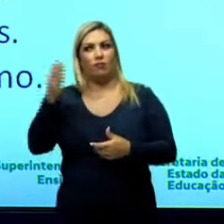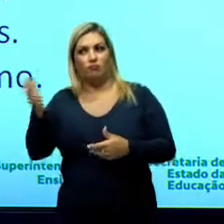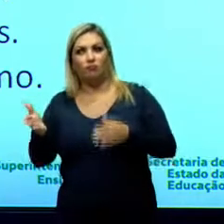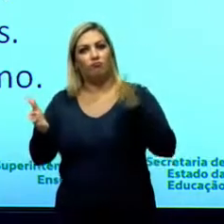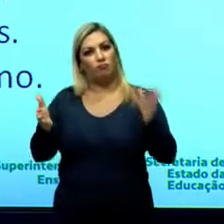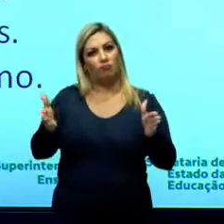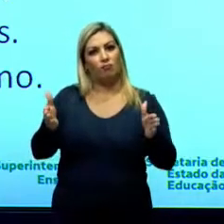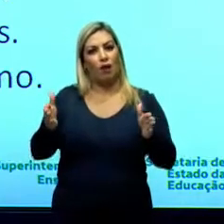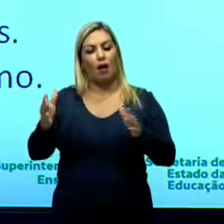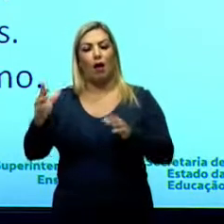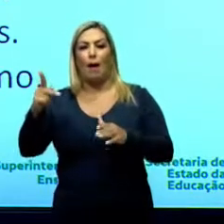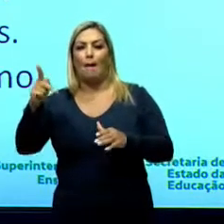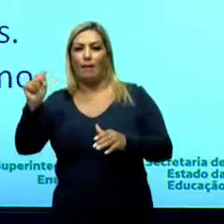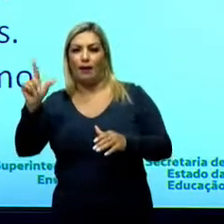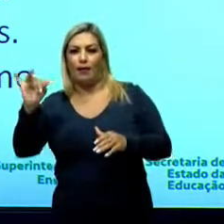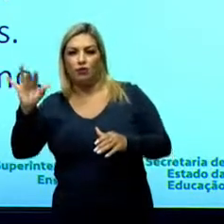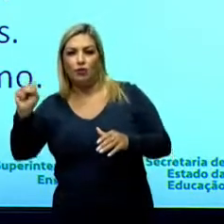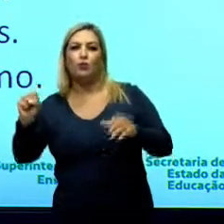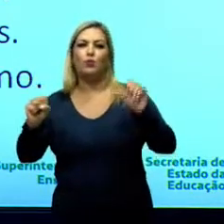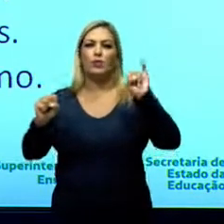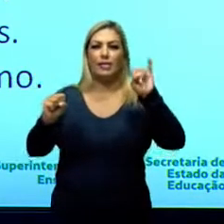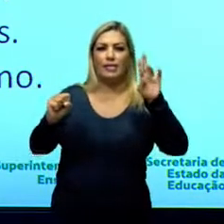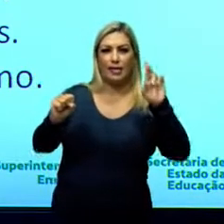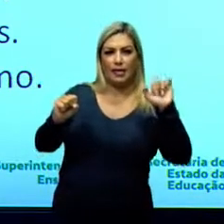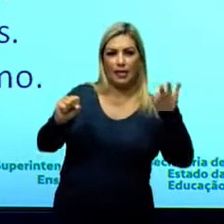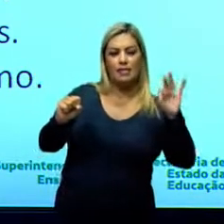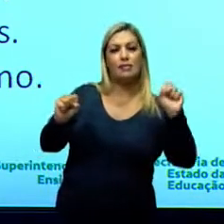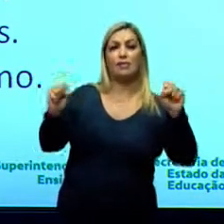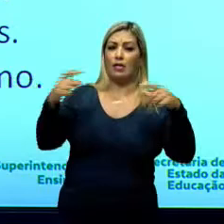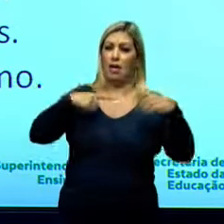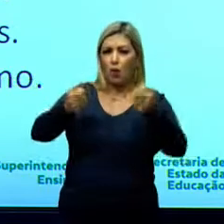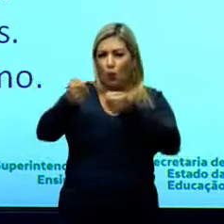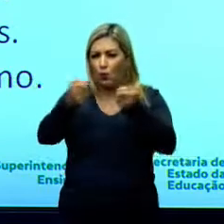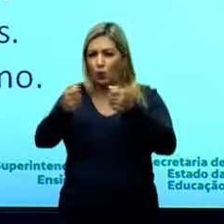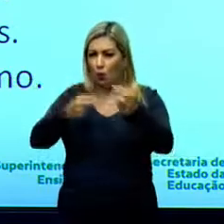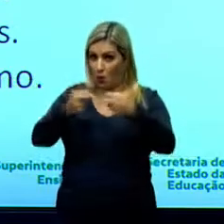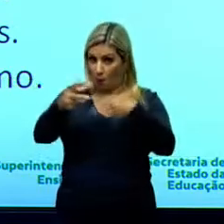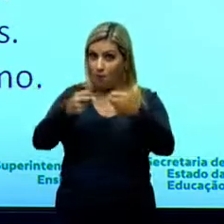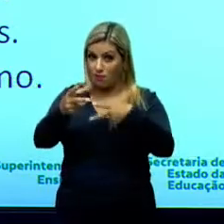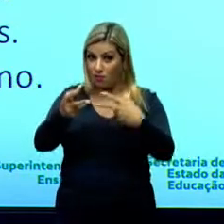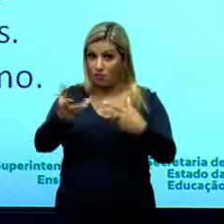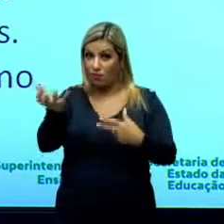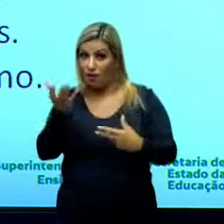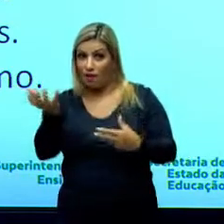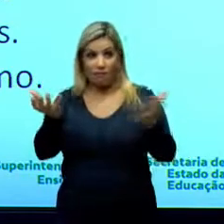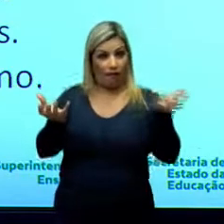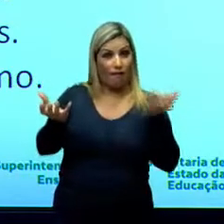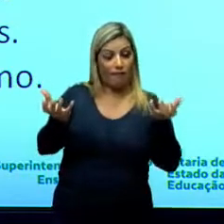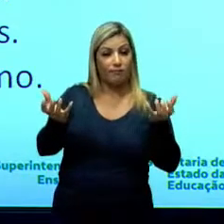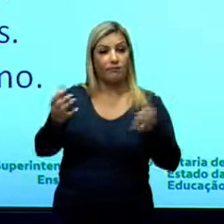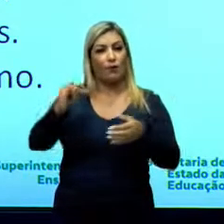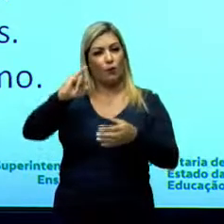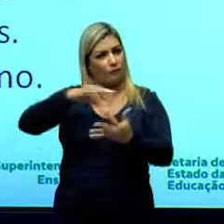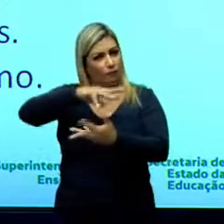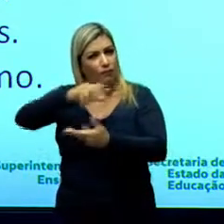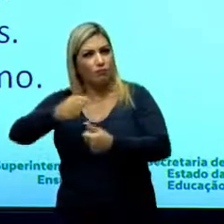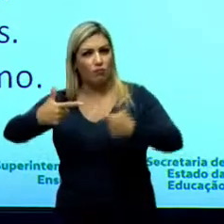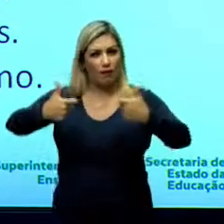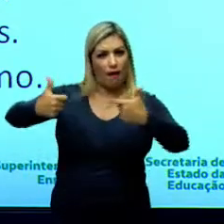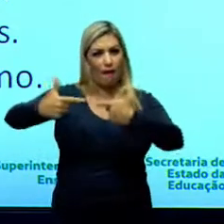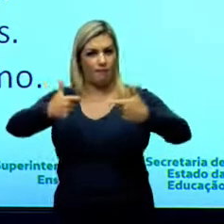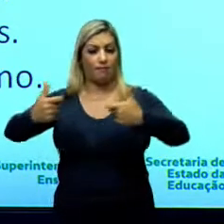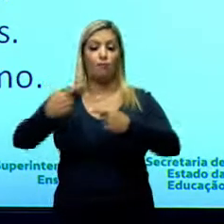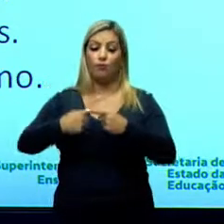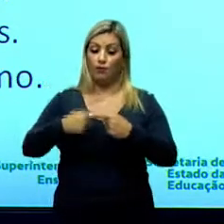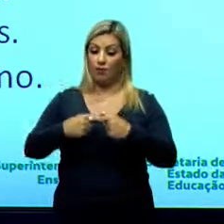lados aqui, eles buscam o quê? É o controle comercial? É por conta desse ponto importante para o comércio internacional que eles estão guerreando?